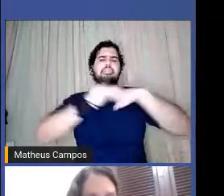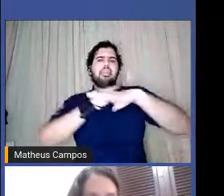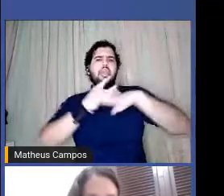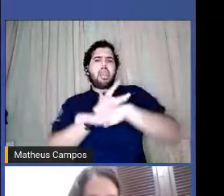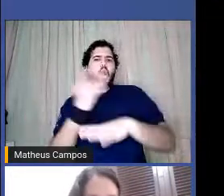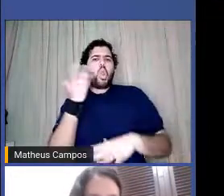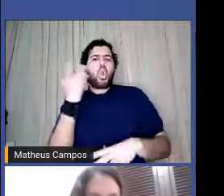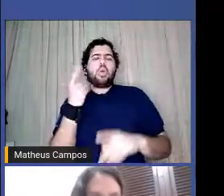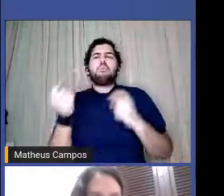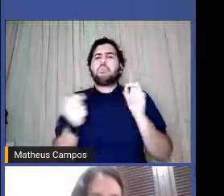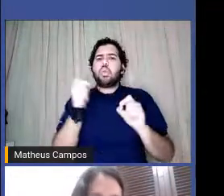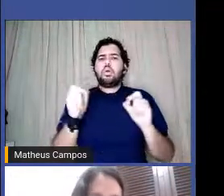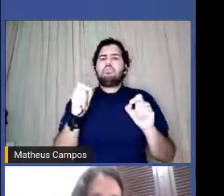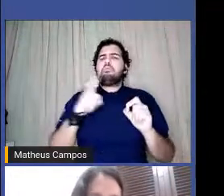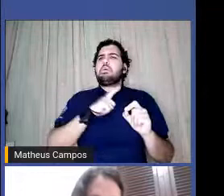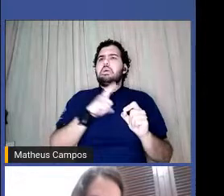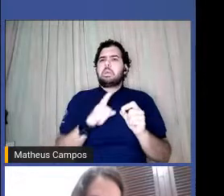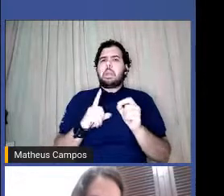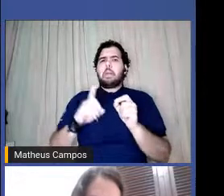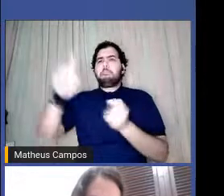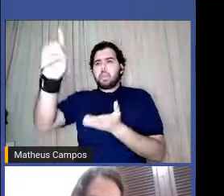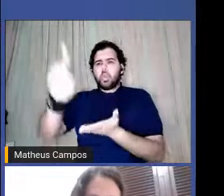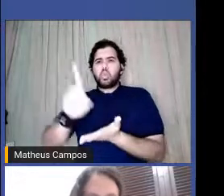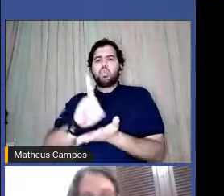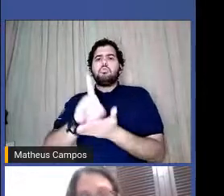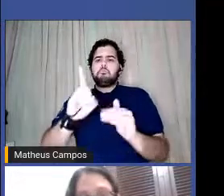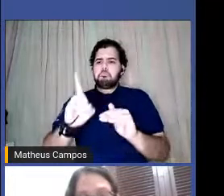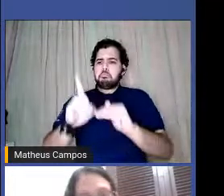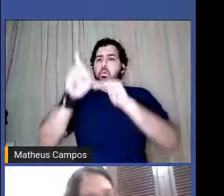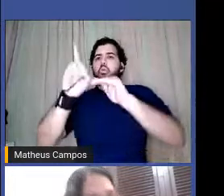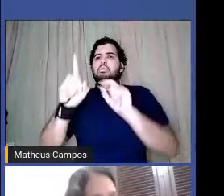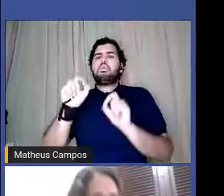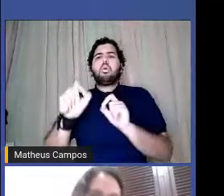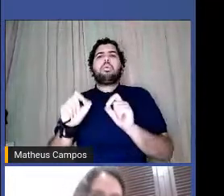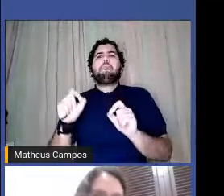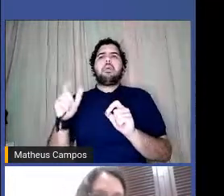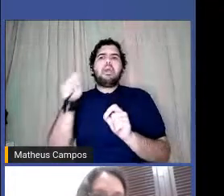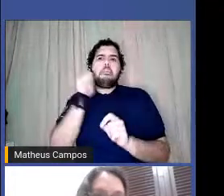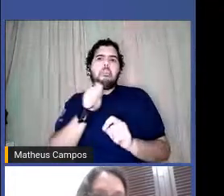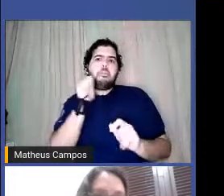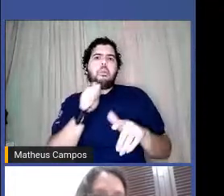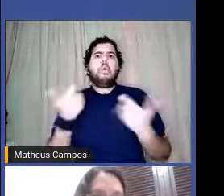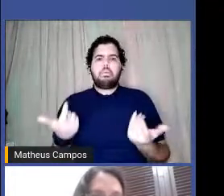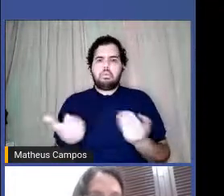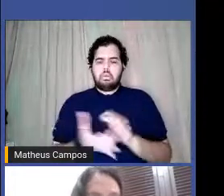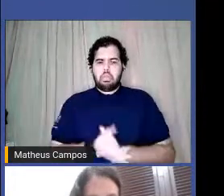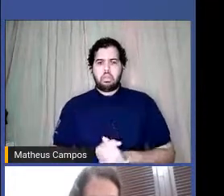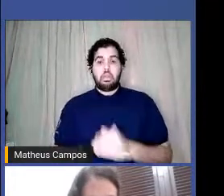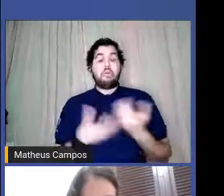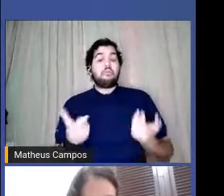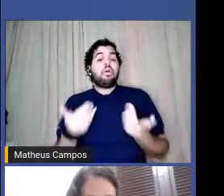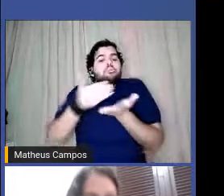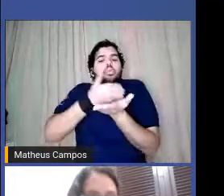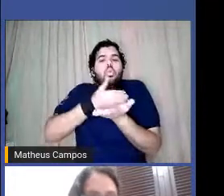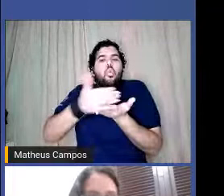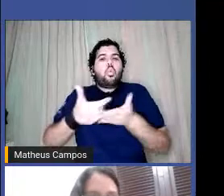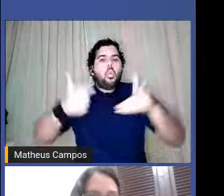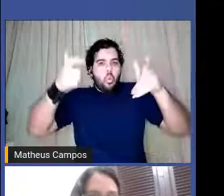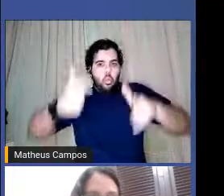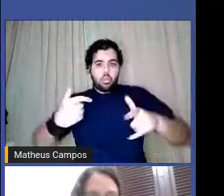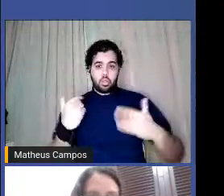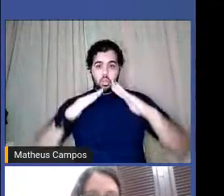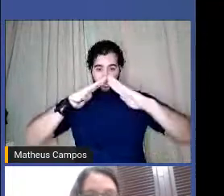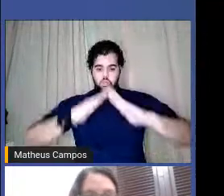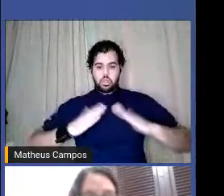protagonizado por e para mulheres, né? Aí a gente vai partir inicialmente do lugar de onde a gente está, né,